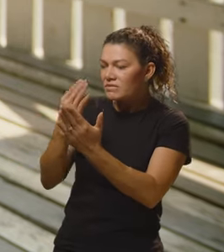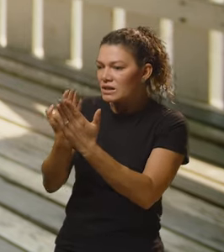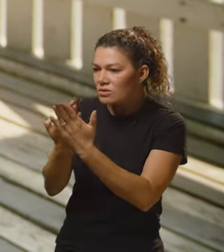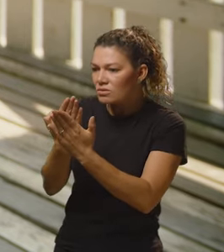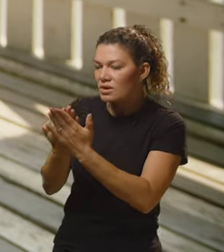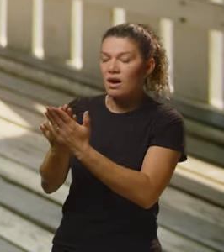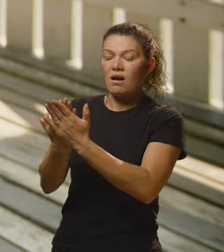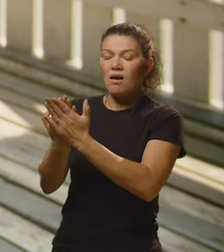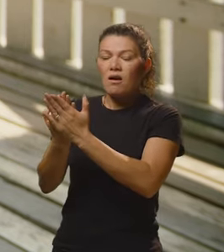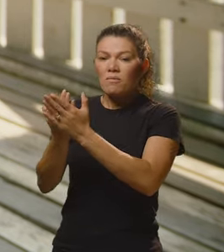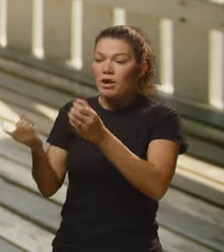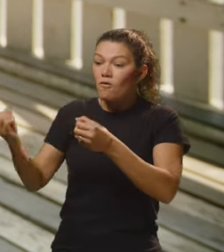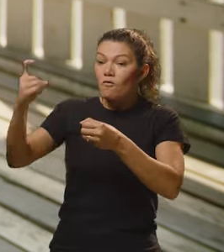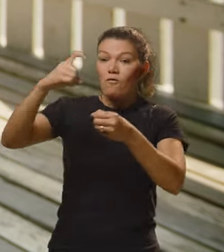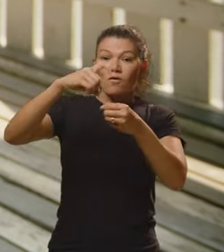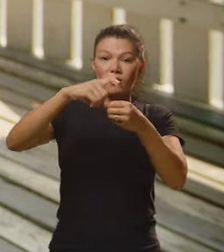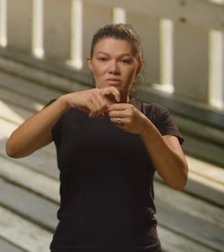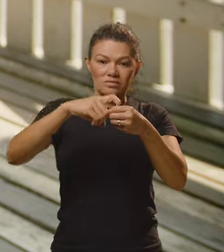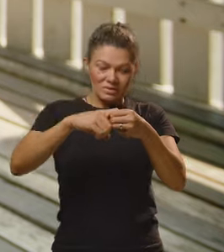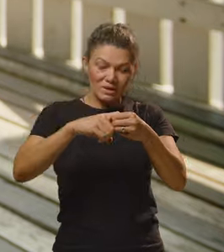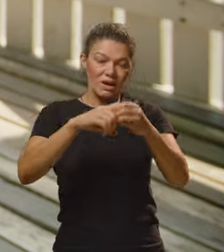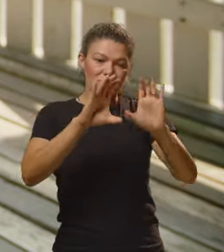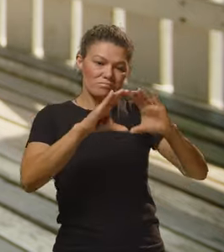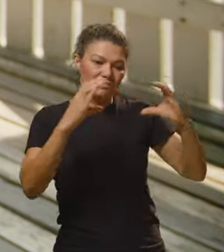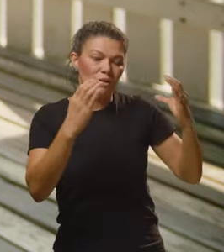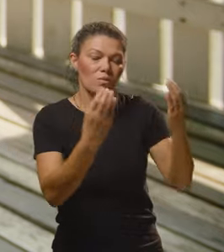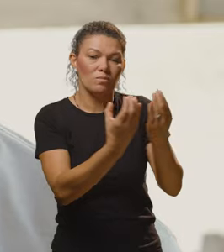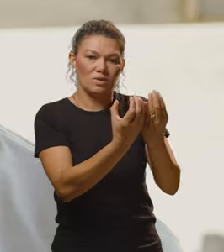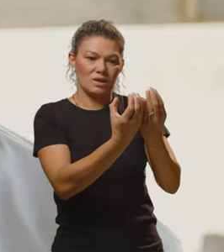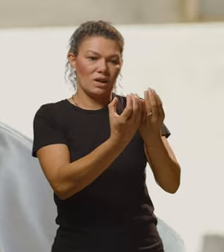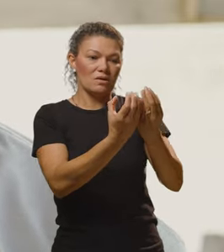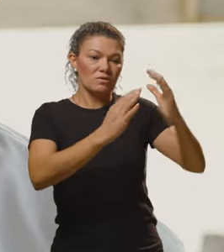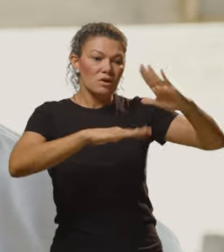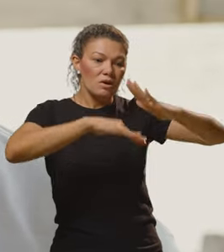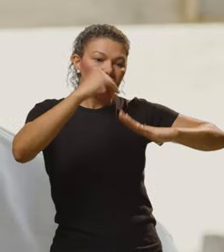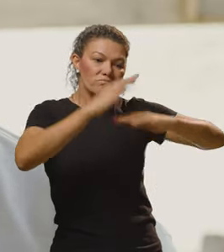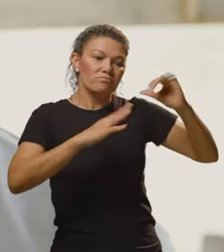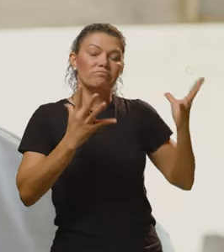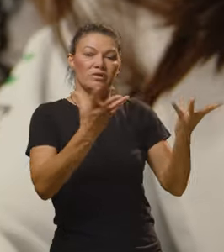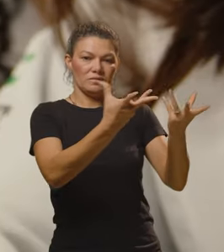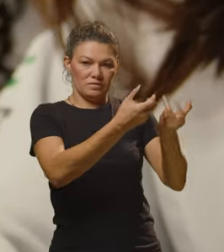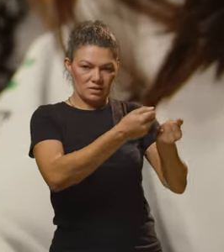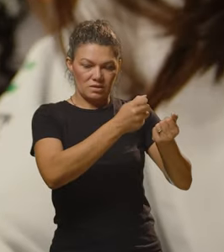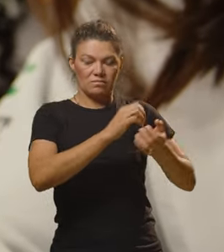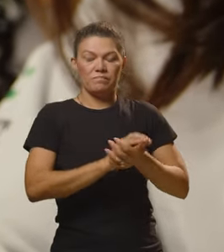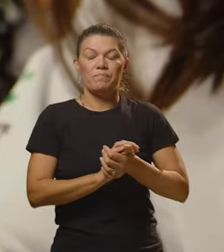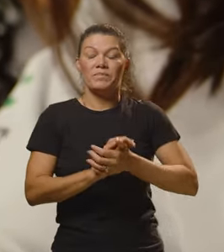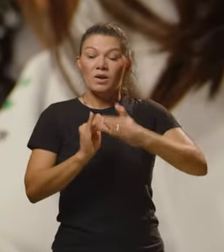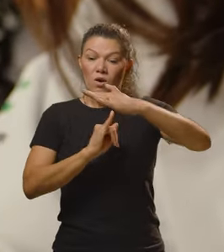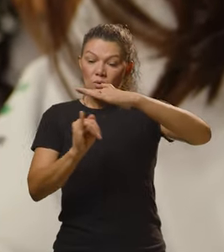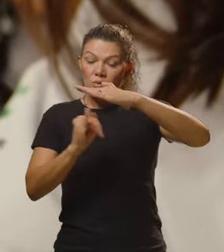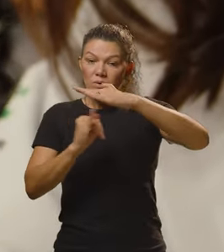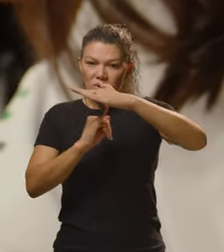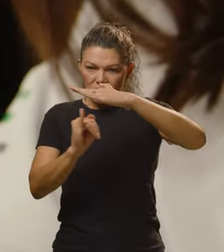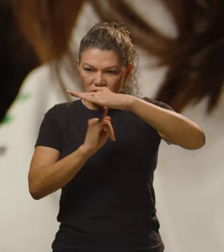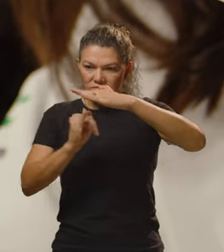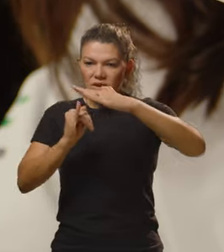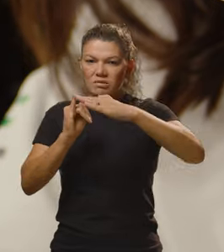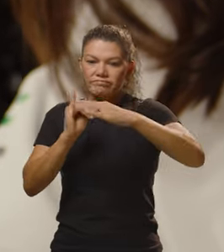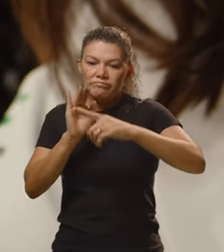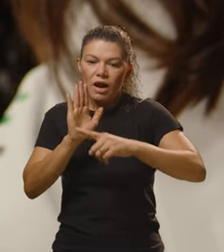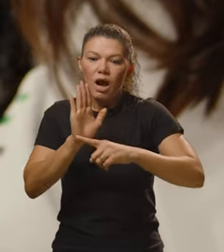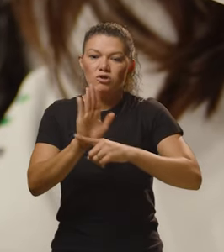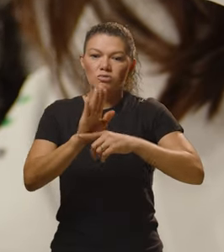estudar, para eu poder retornar para a comunidade com qualificação. O IFB contribui para o desenvolvimento